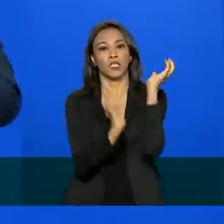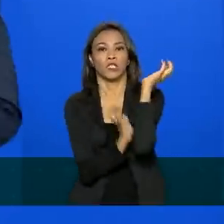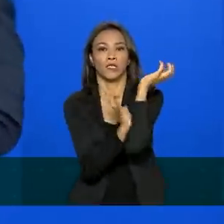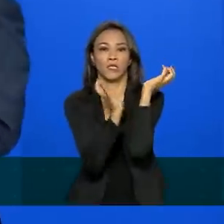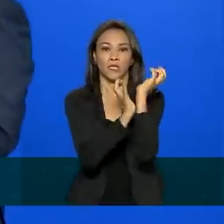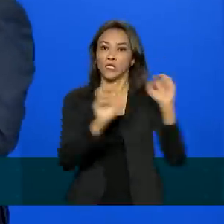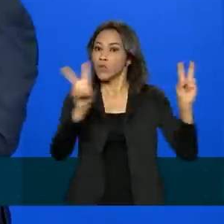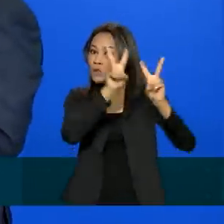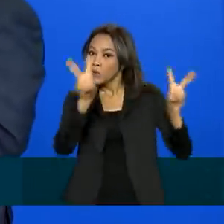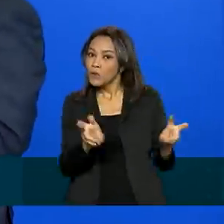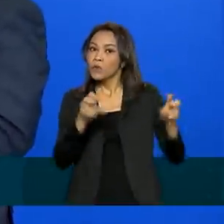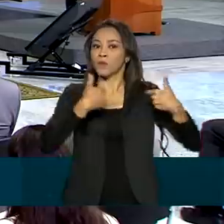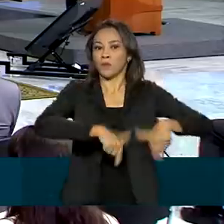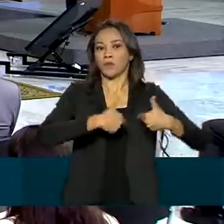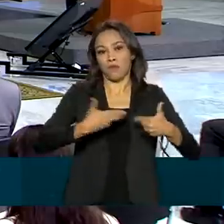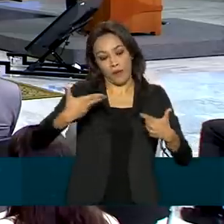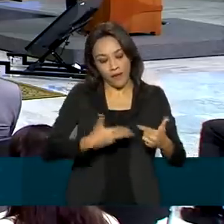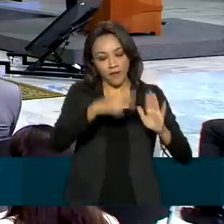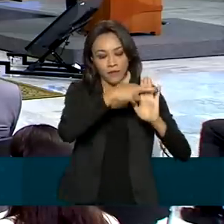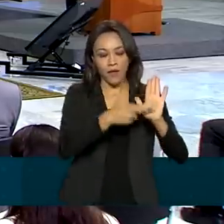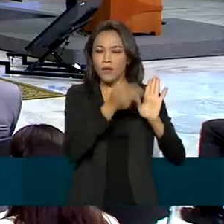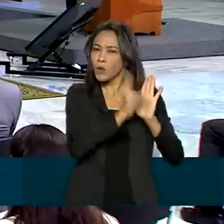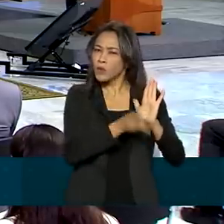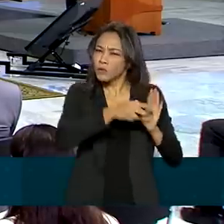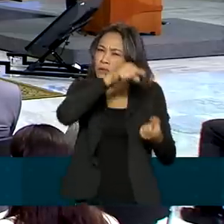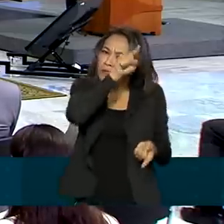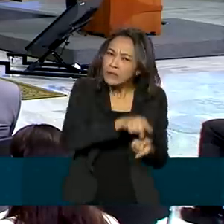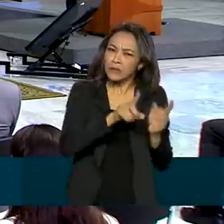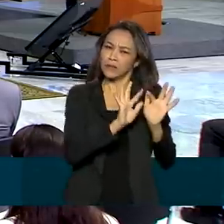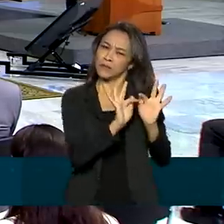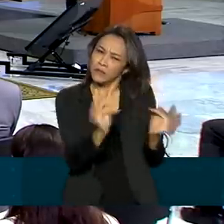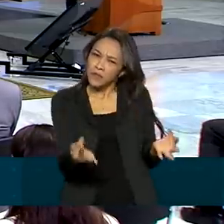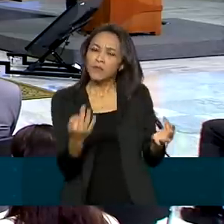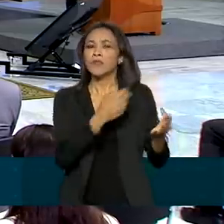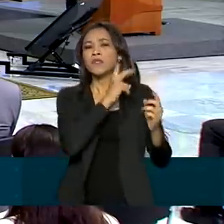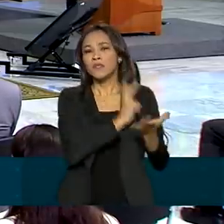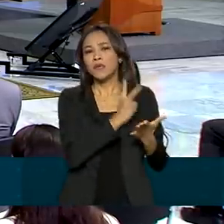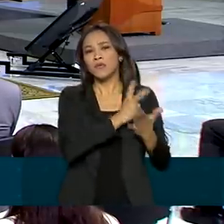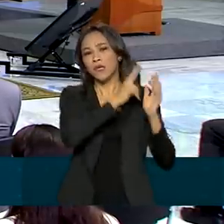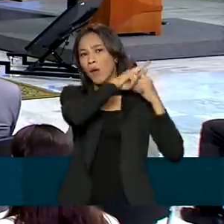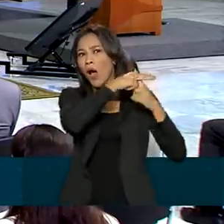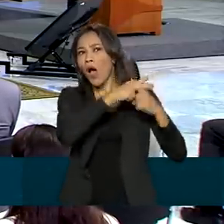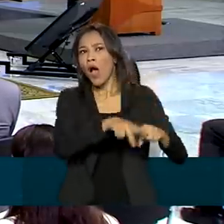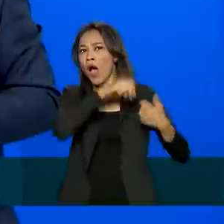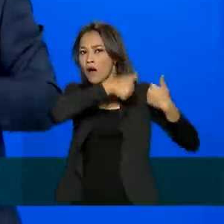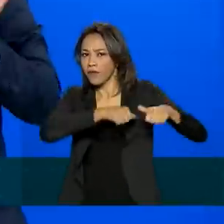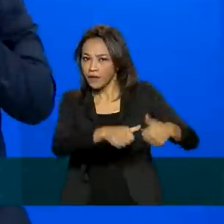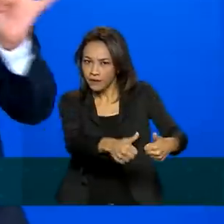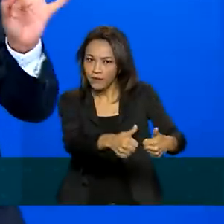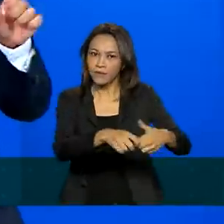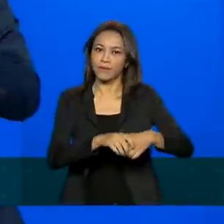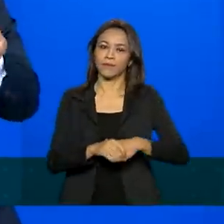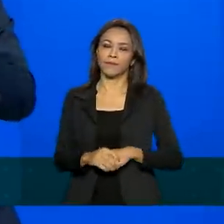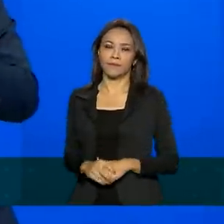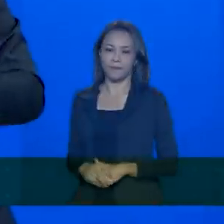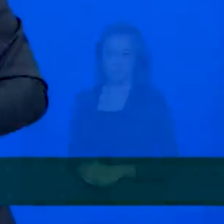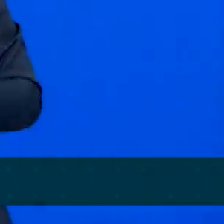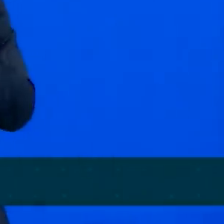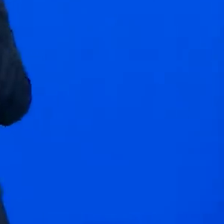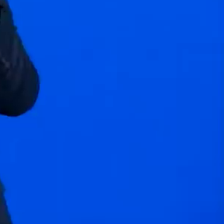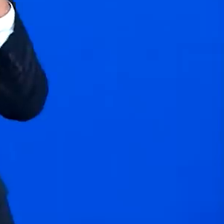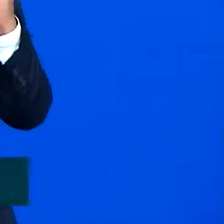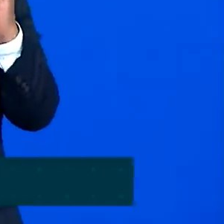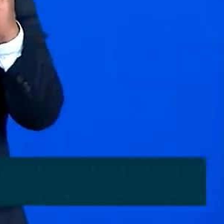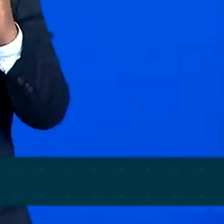Trabalhista, para que as regras permaneçam simples e que sejam revisadas periodicamente. O programa cuidará para que esse